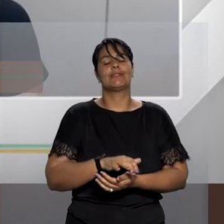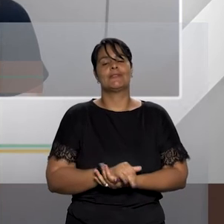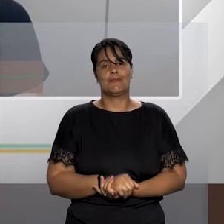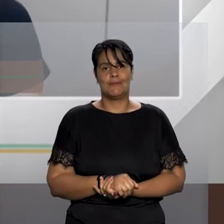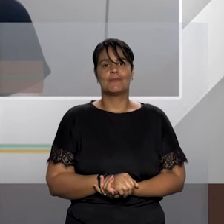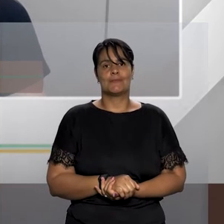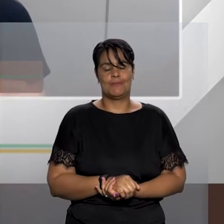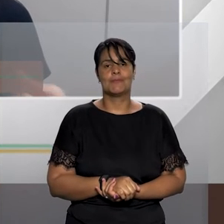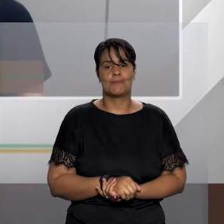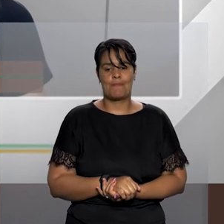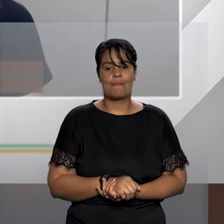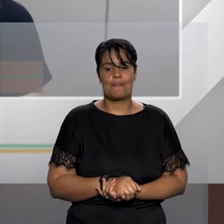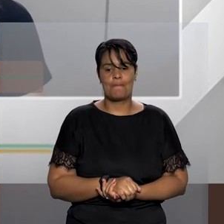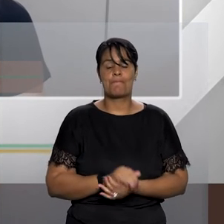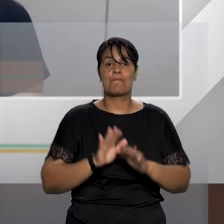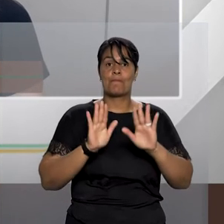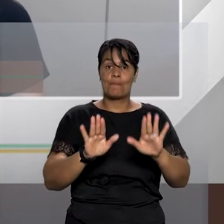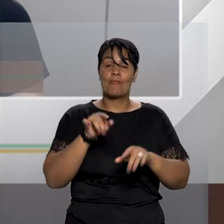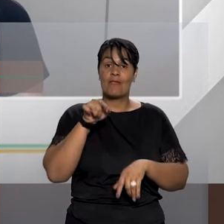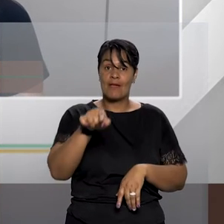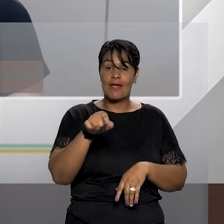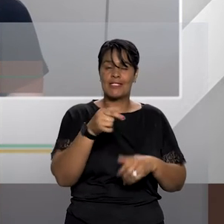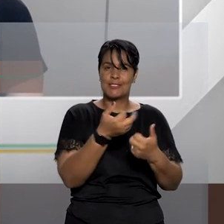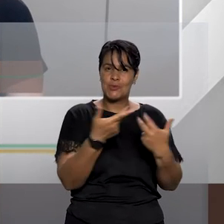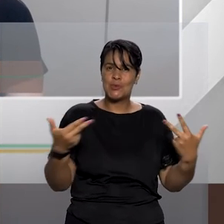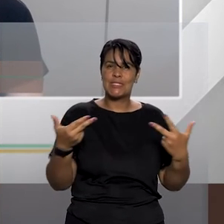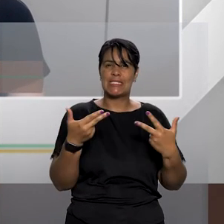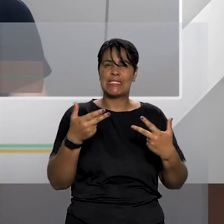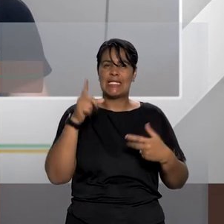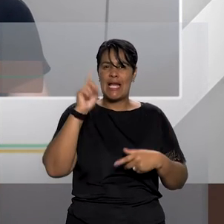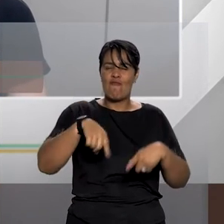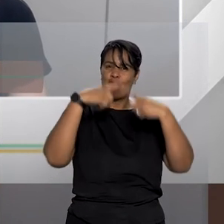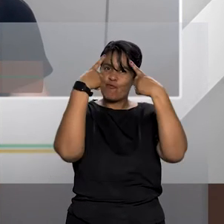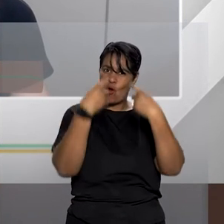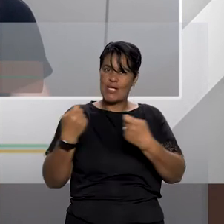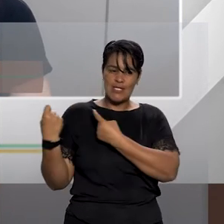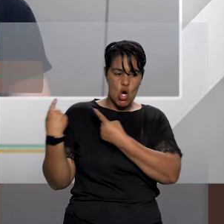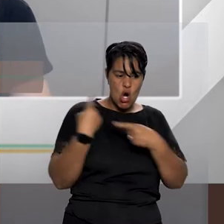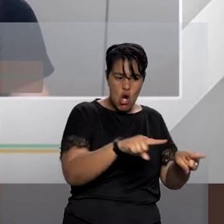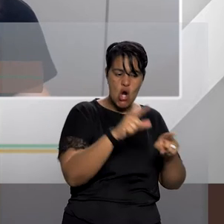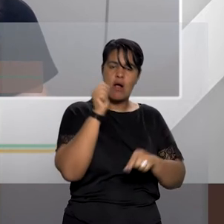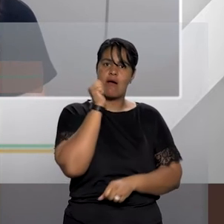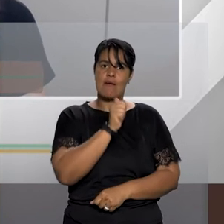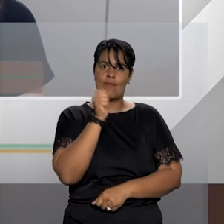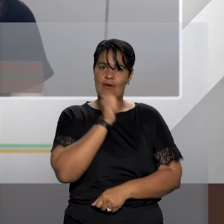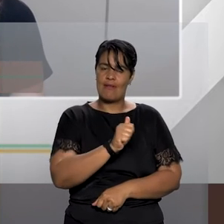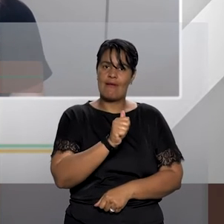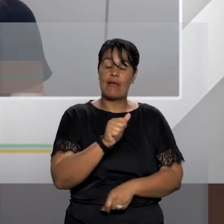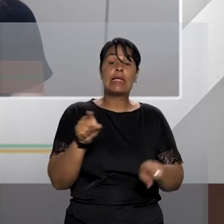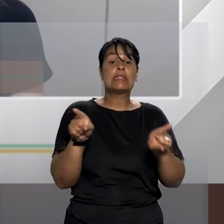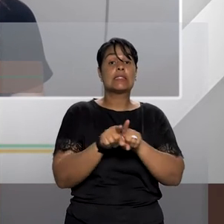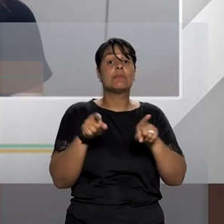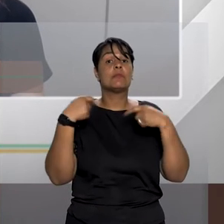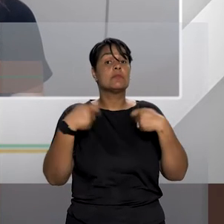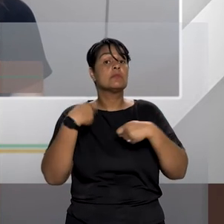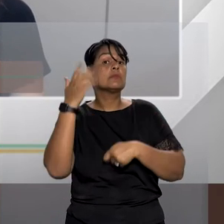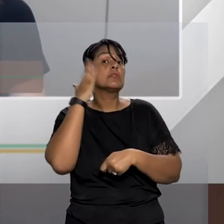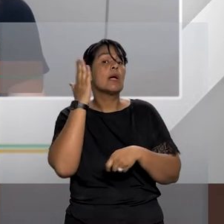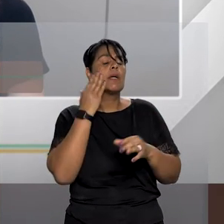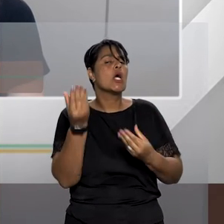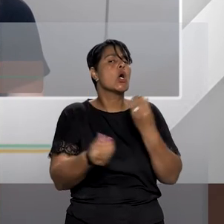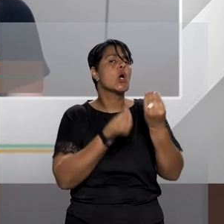violência de gênero sofrida pela mulher como também de uma leitura de realidade do processo